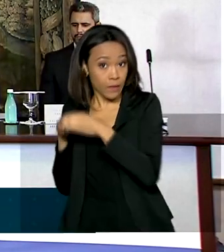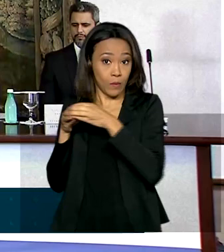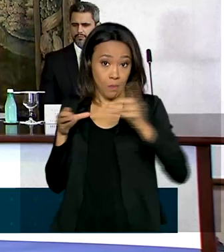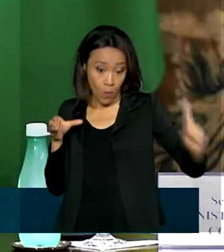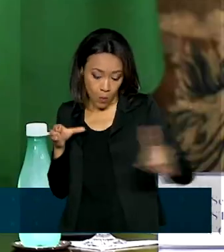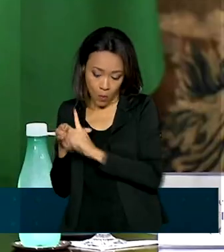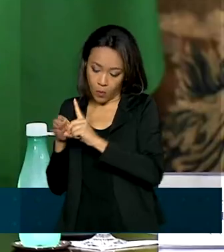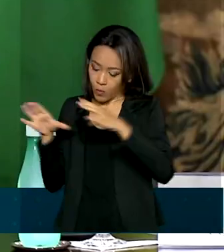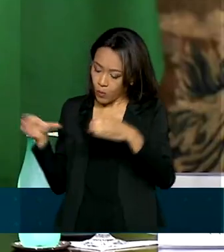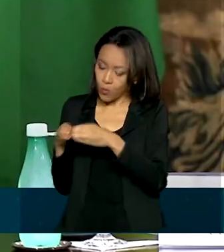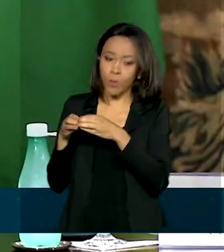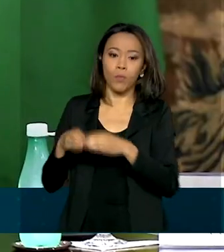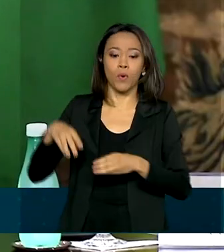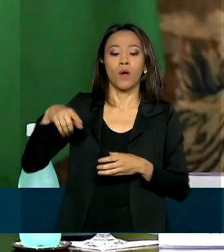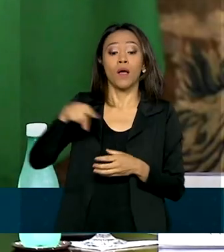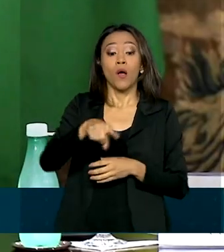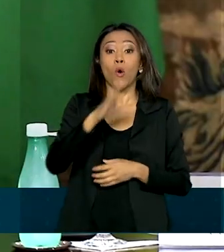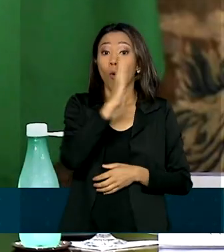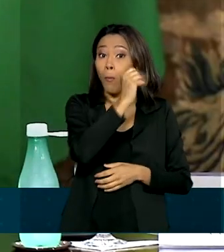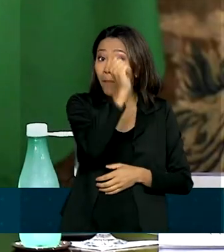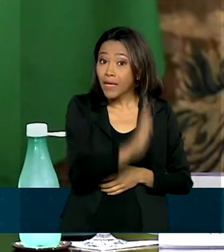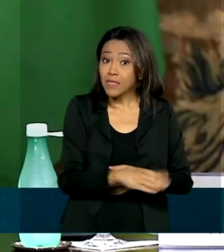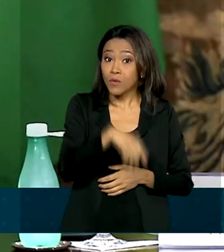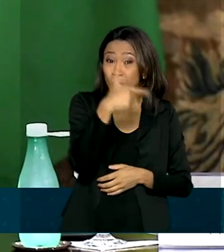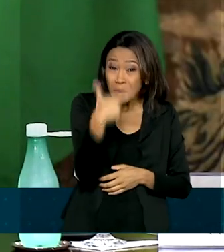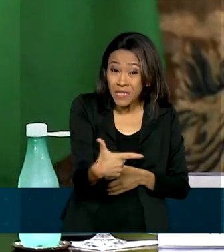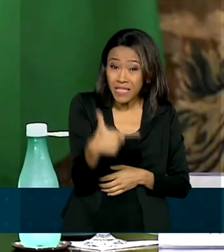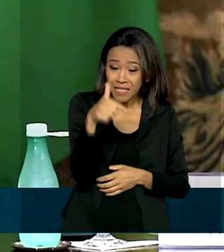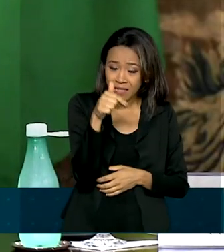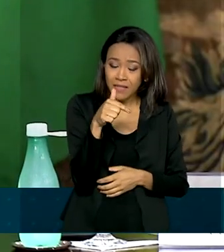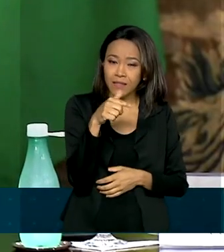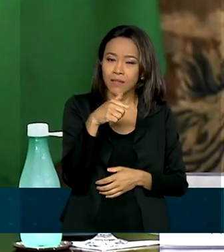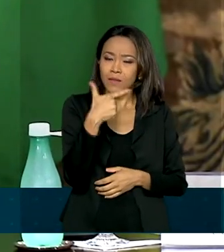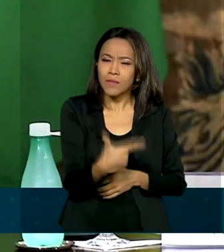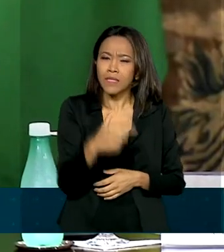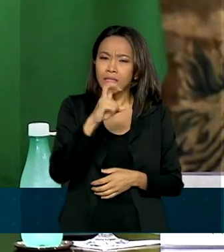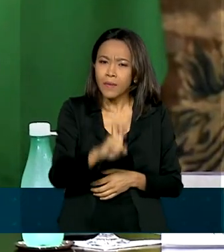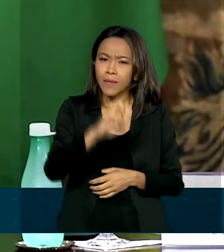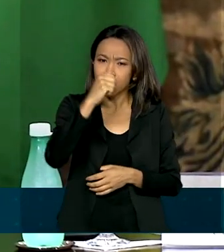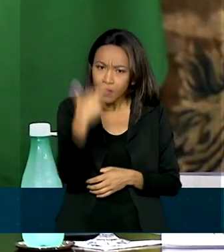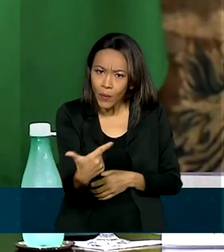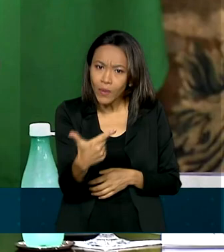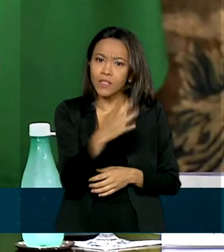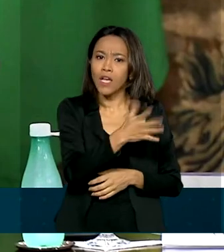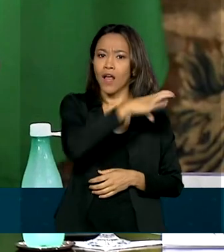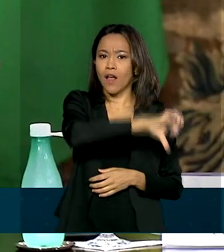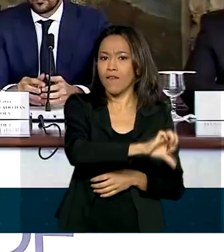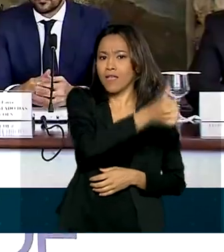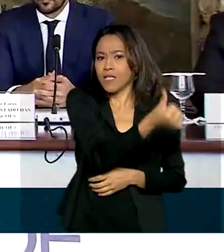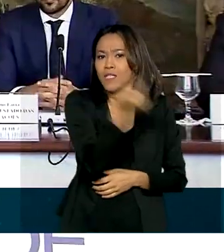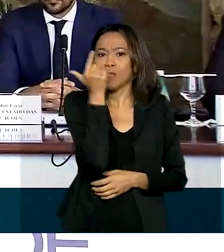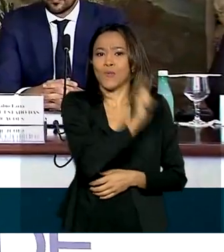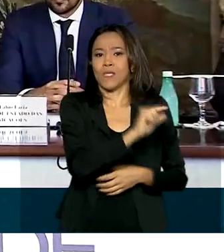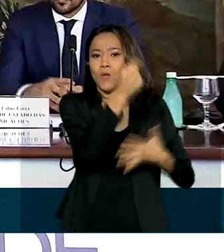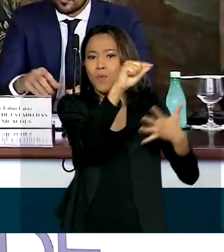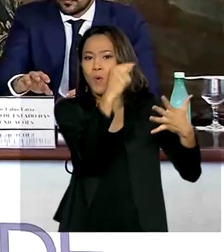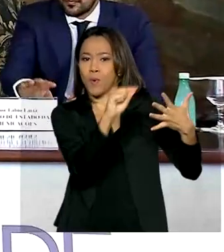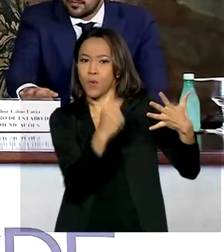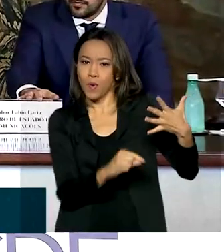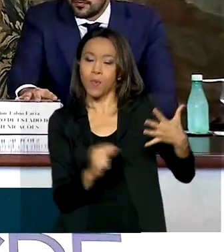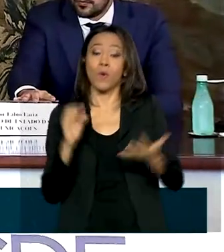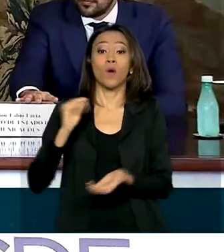o Brasil já cumpriu 96 dos 252 requisitos exigidos pela organização e outros